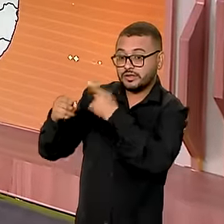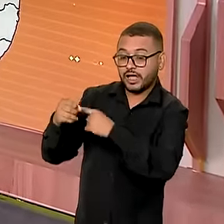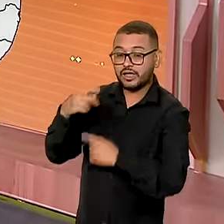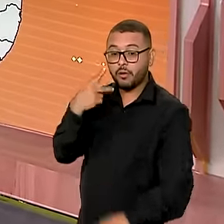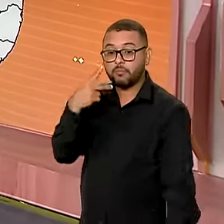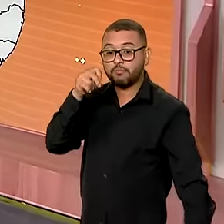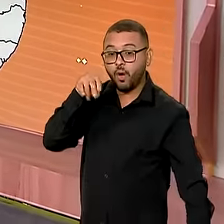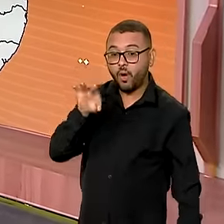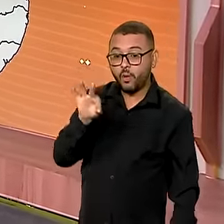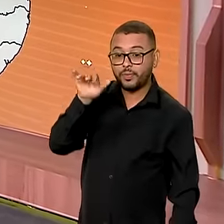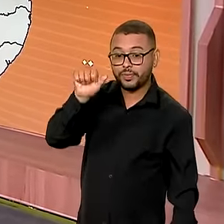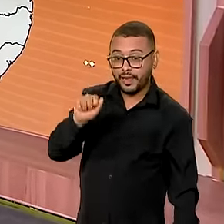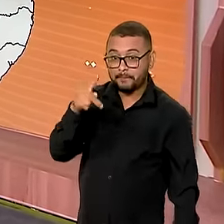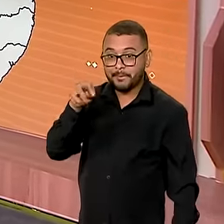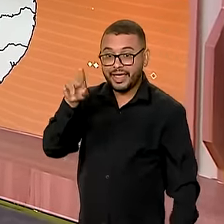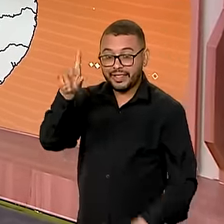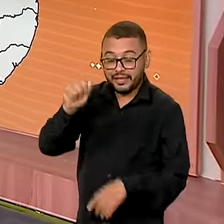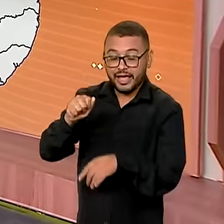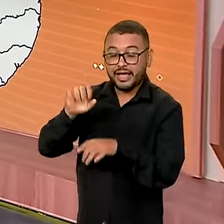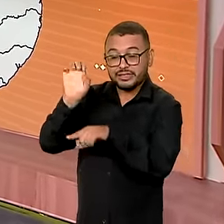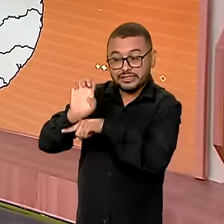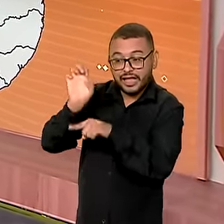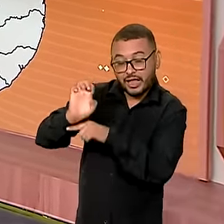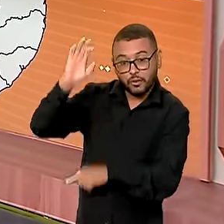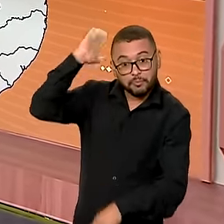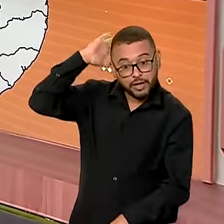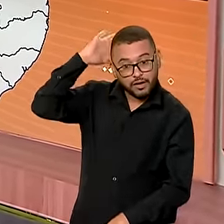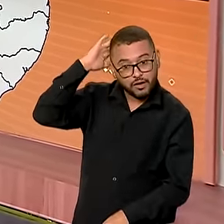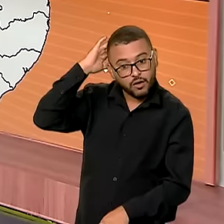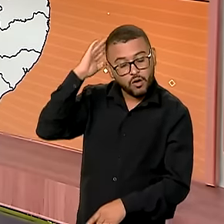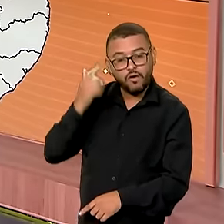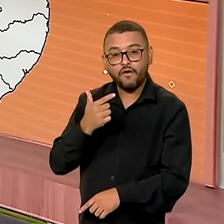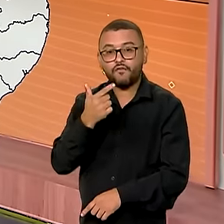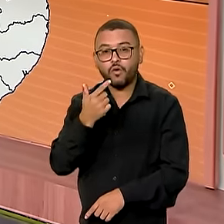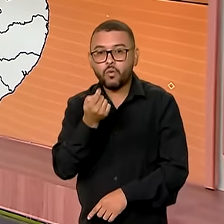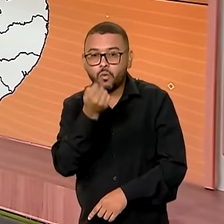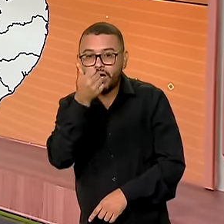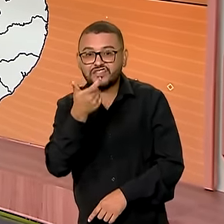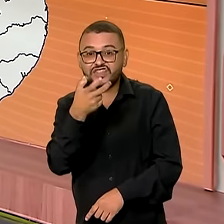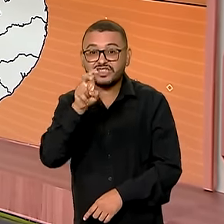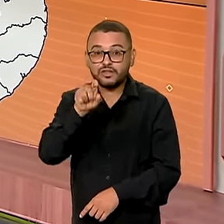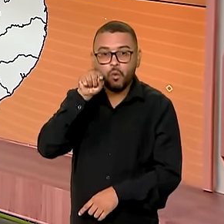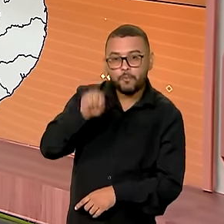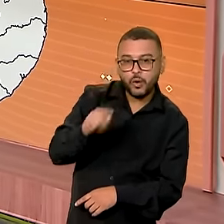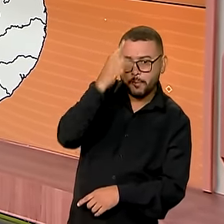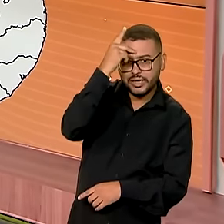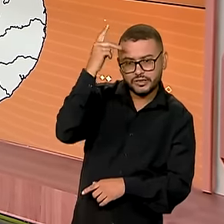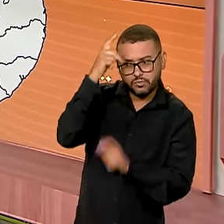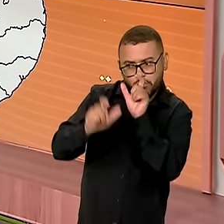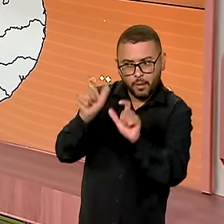de Ponta de Pedras, no Pará, a população de quase 25 mil habitantes,